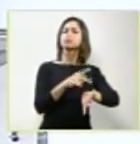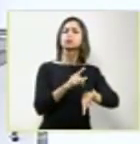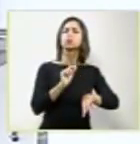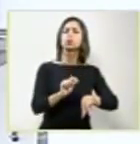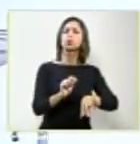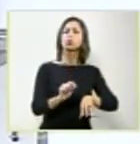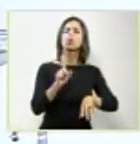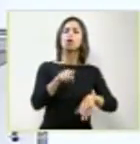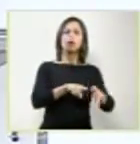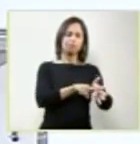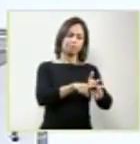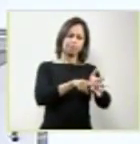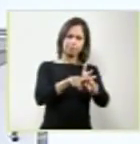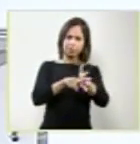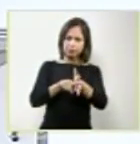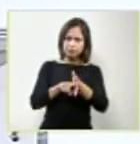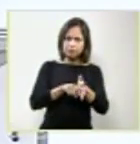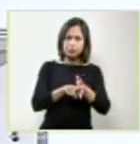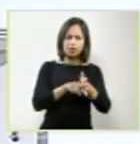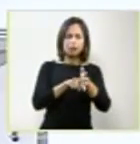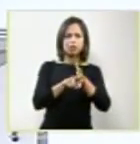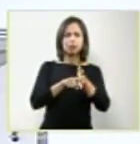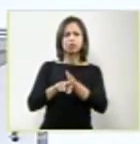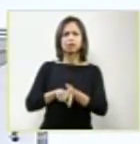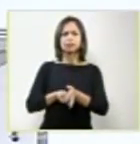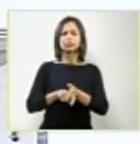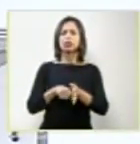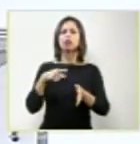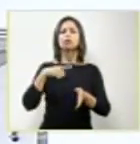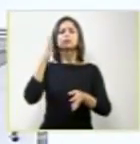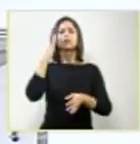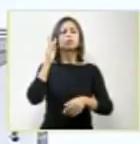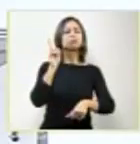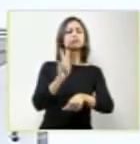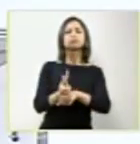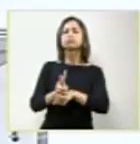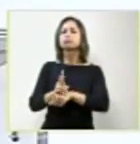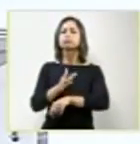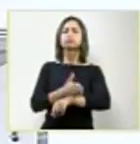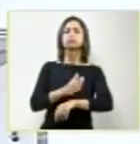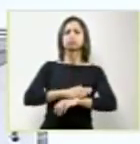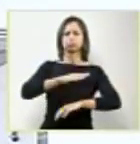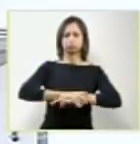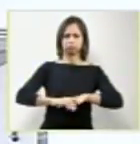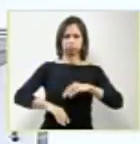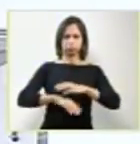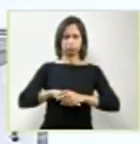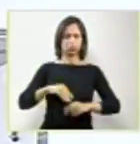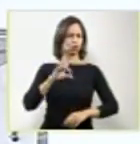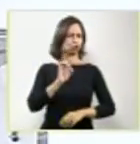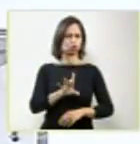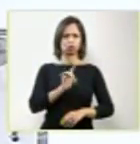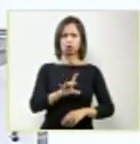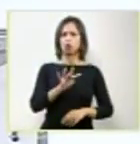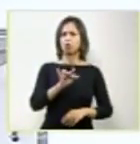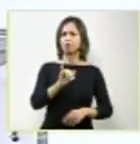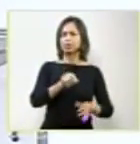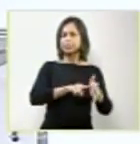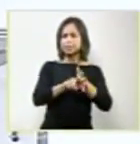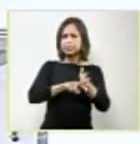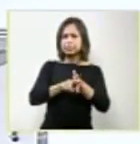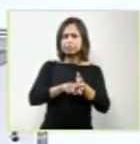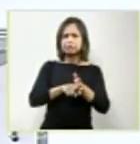de fiscalizar o exercício profissional. Não somente fiscalizar a boa prática e